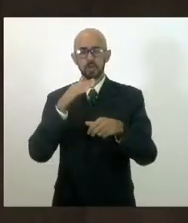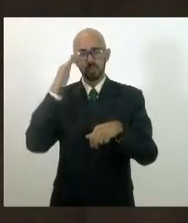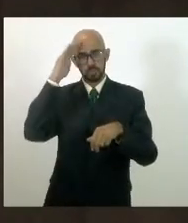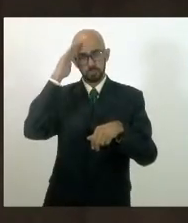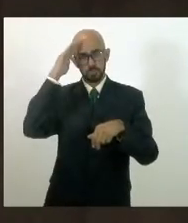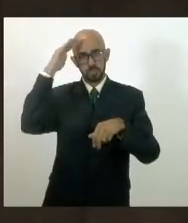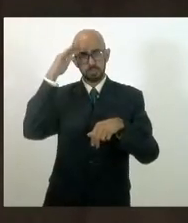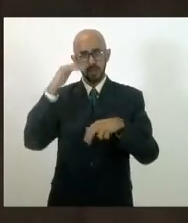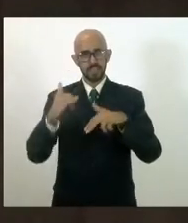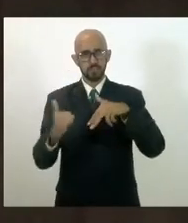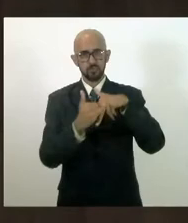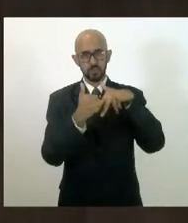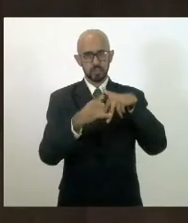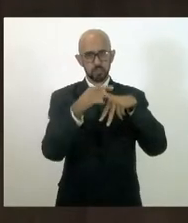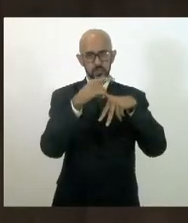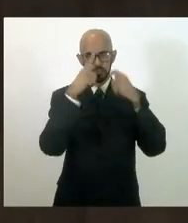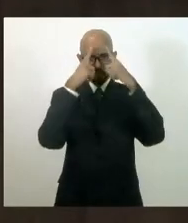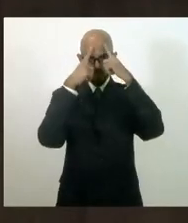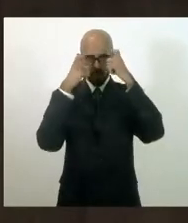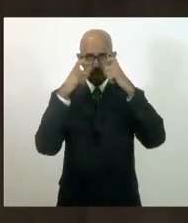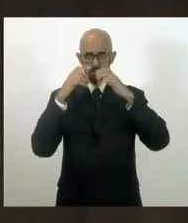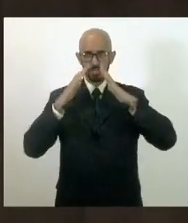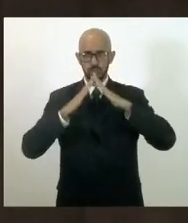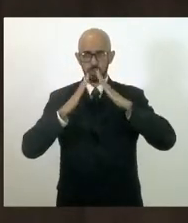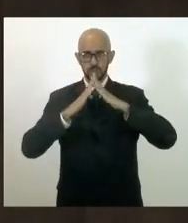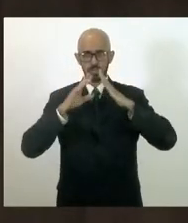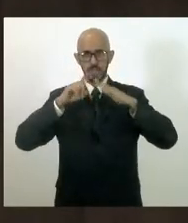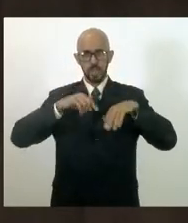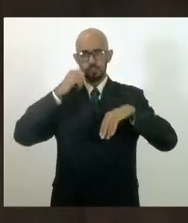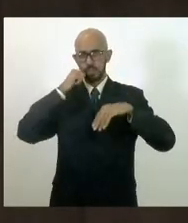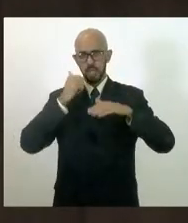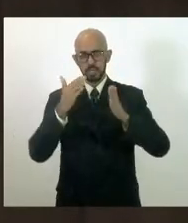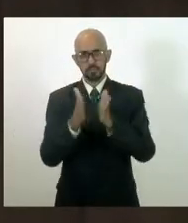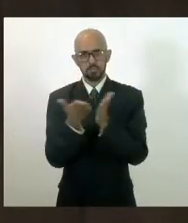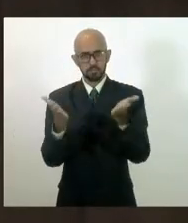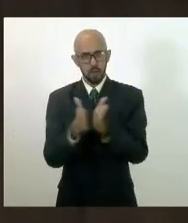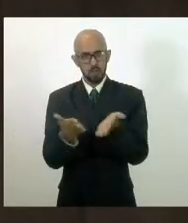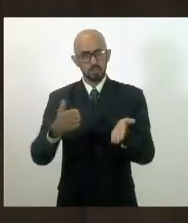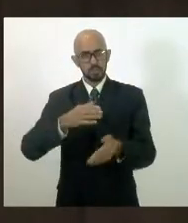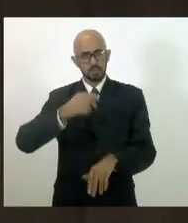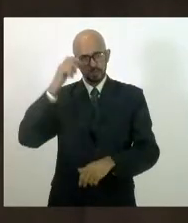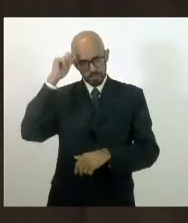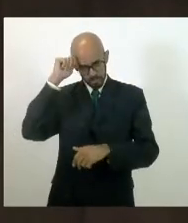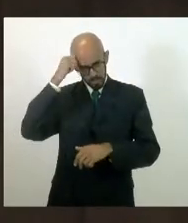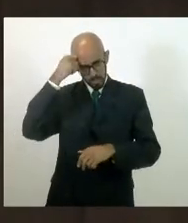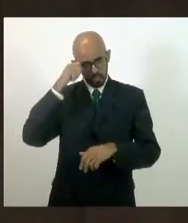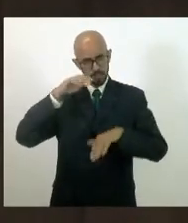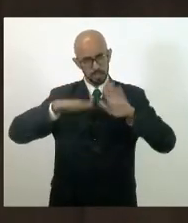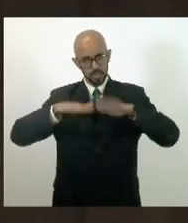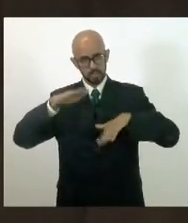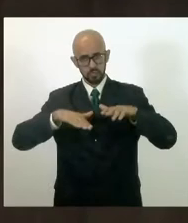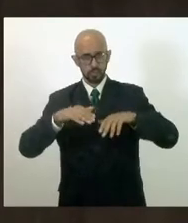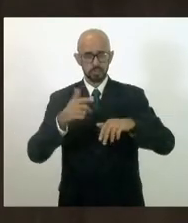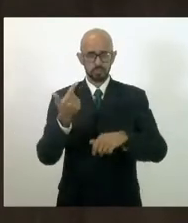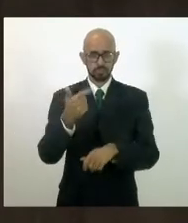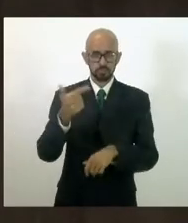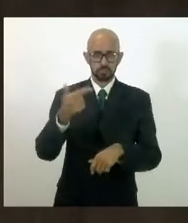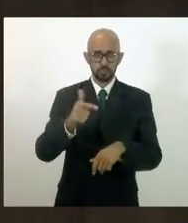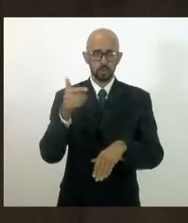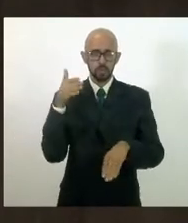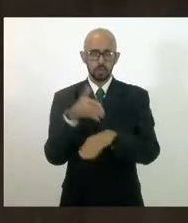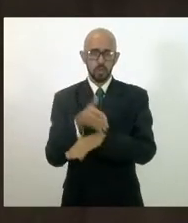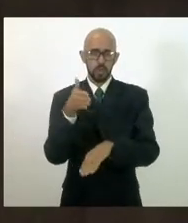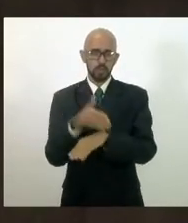violência também doméstica, são mulheres, mulheres pobres, mulheres negras, que, muitas vezes, não têm o